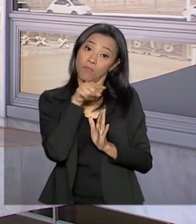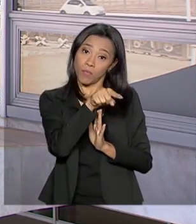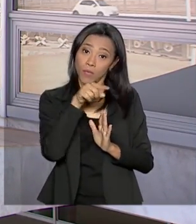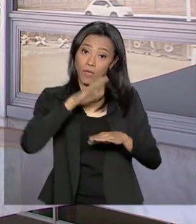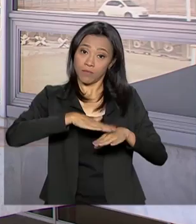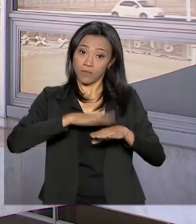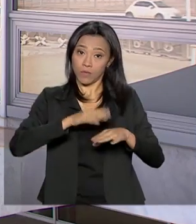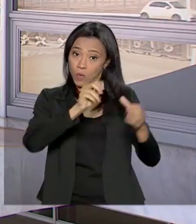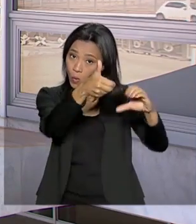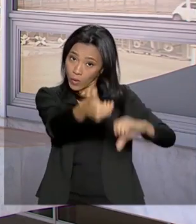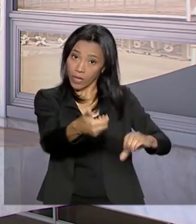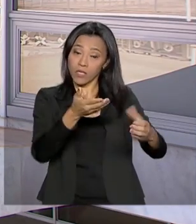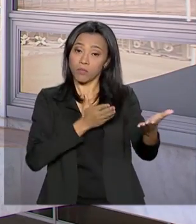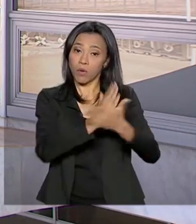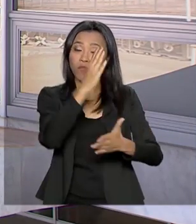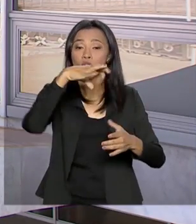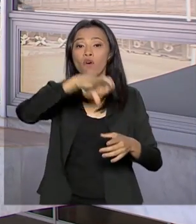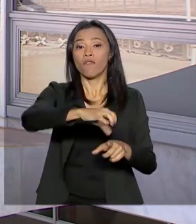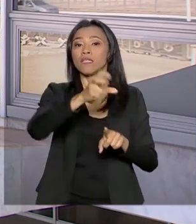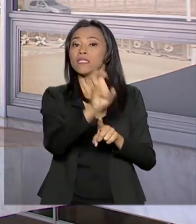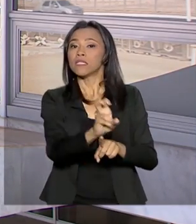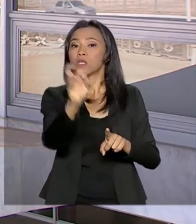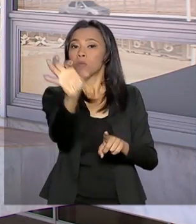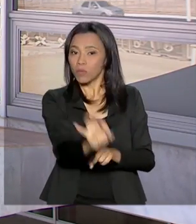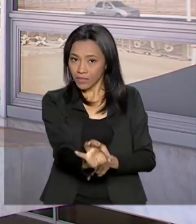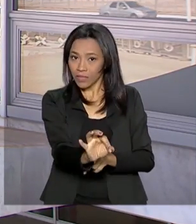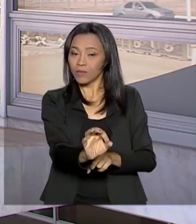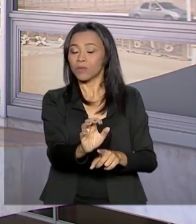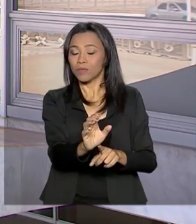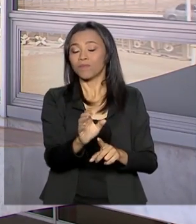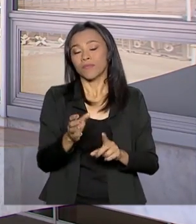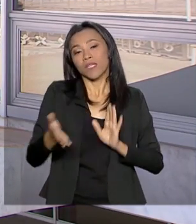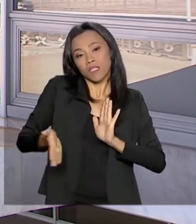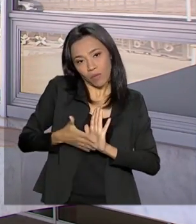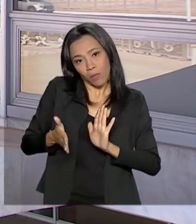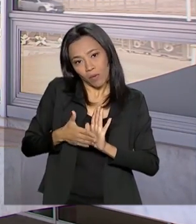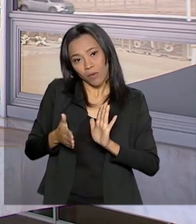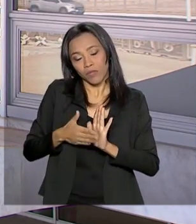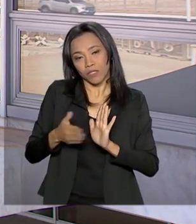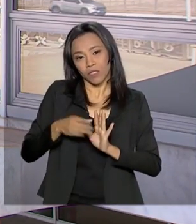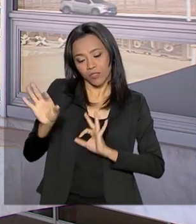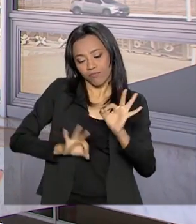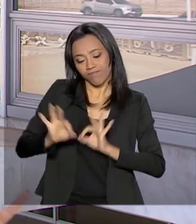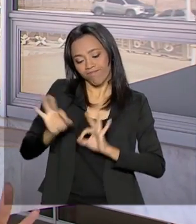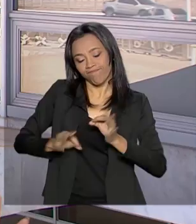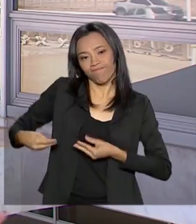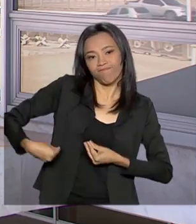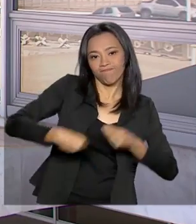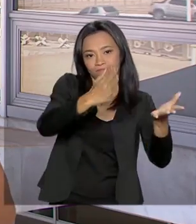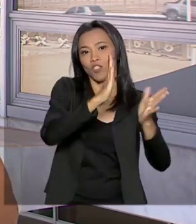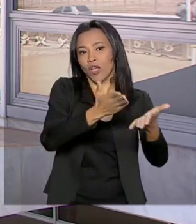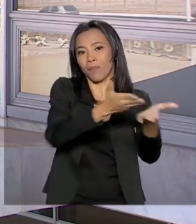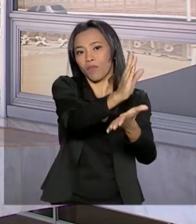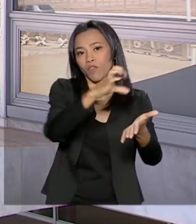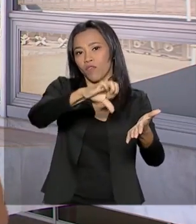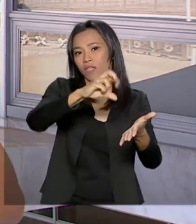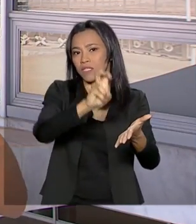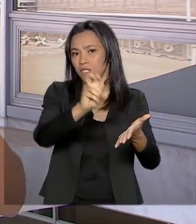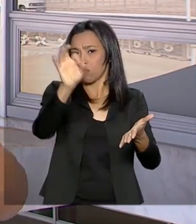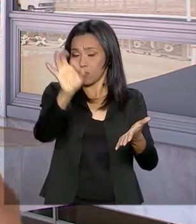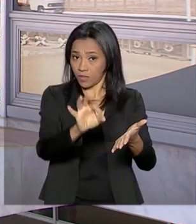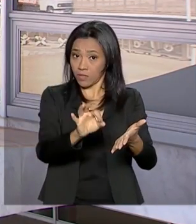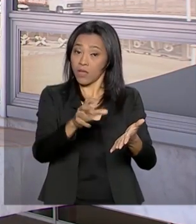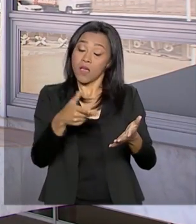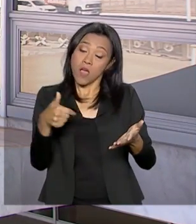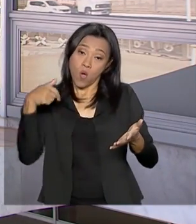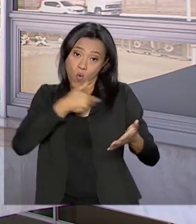aprovou 95% das mudanças feitas na reforma administrativa. O governo já sinalizou que não vai vetar nenhum ponto